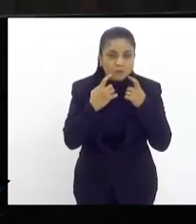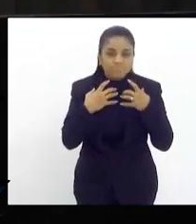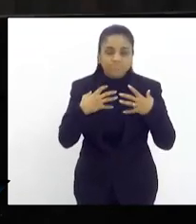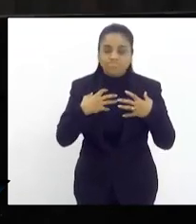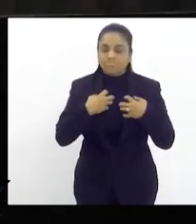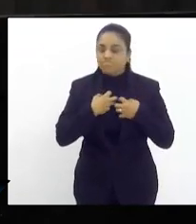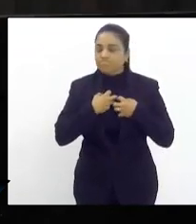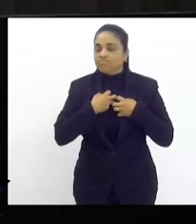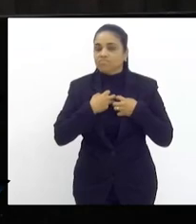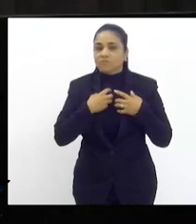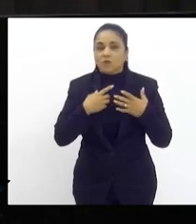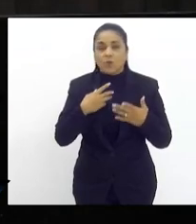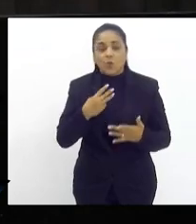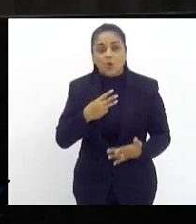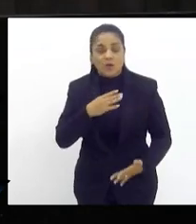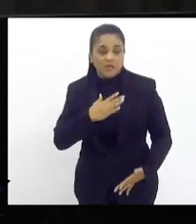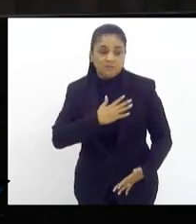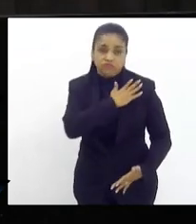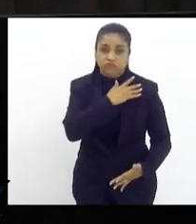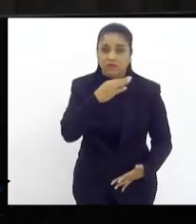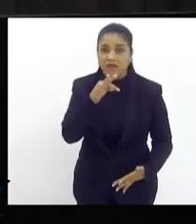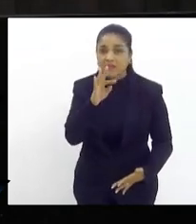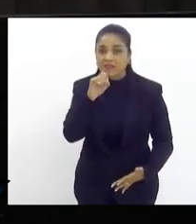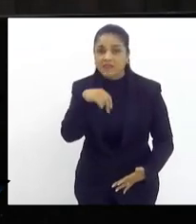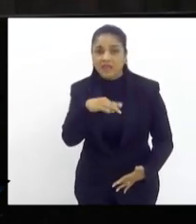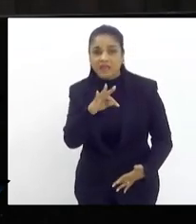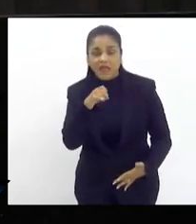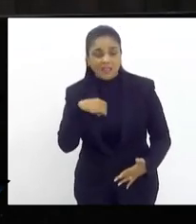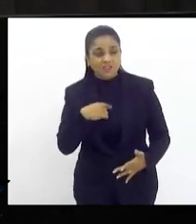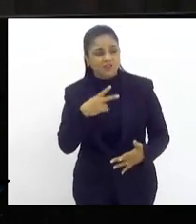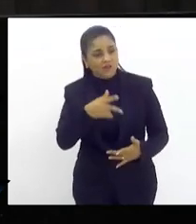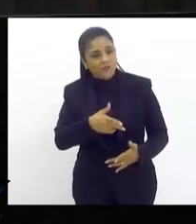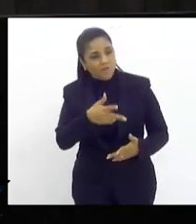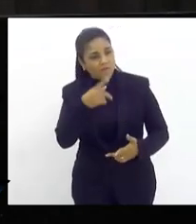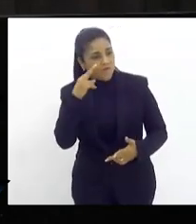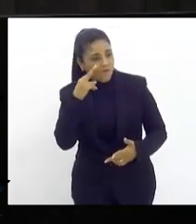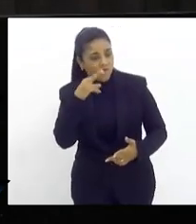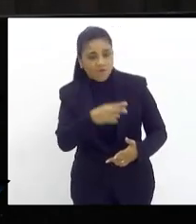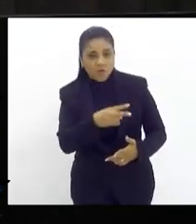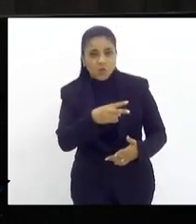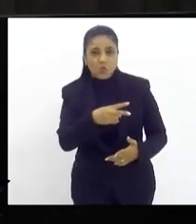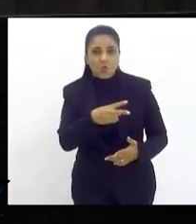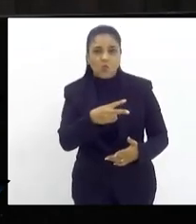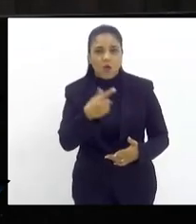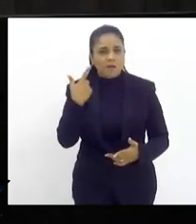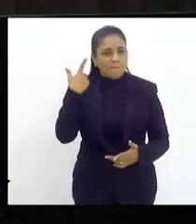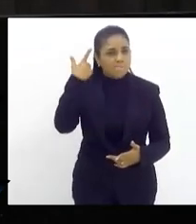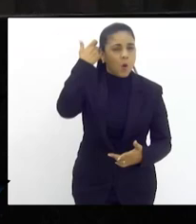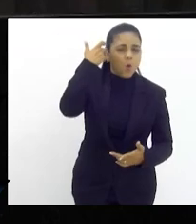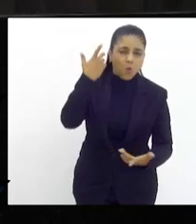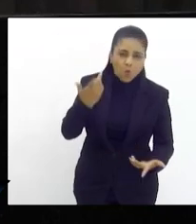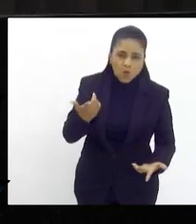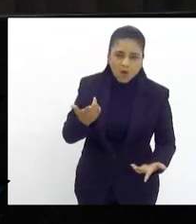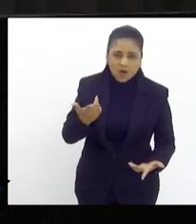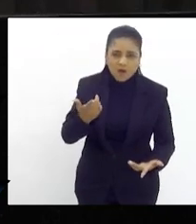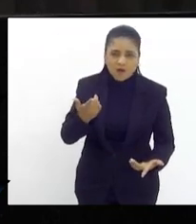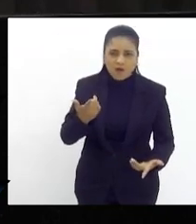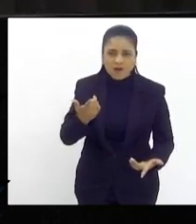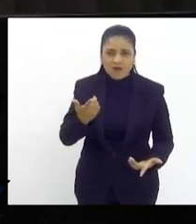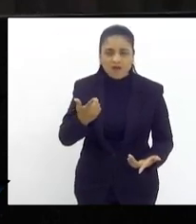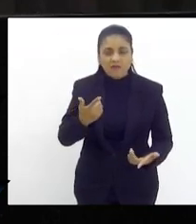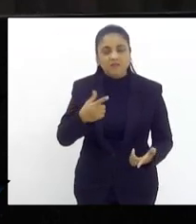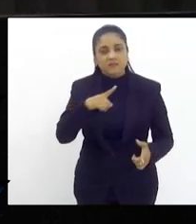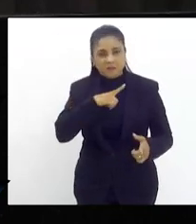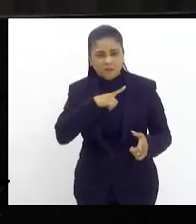que viu o primeiro tomar um tiro o cabo tomar um tiro na cabeça ou melhor o sargento tomar o tiro na cabeça e viu o